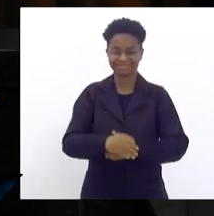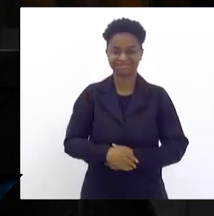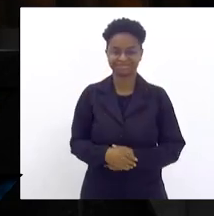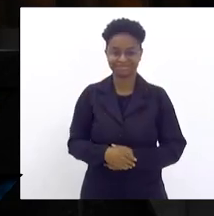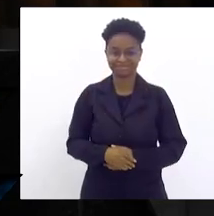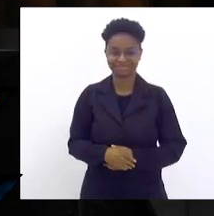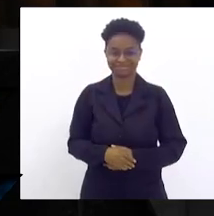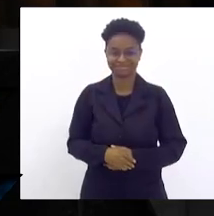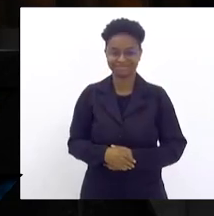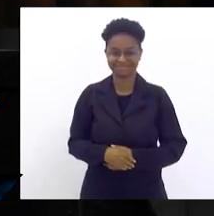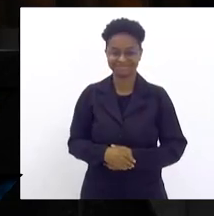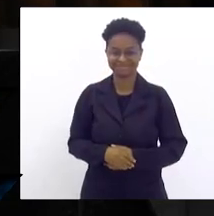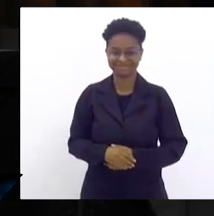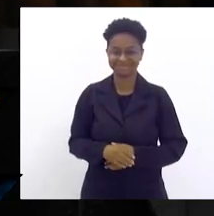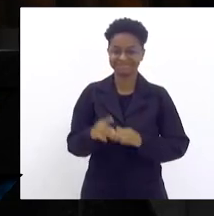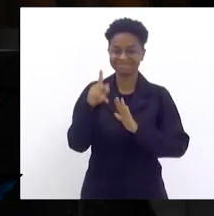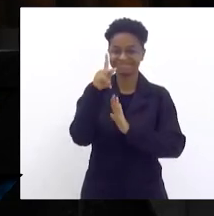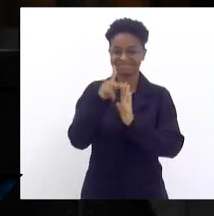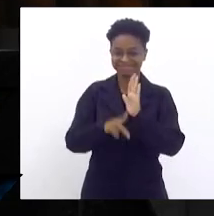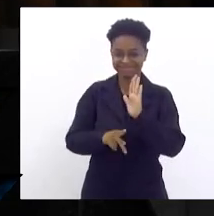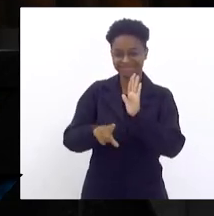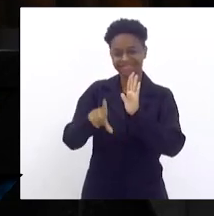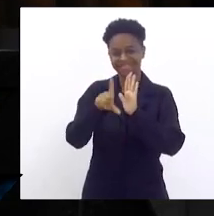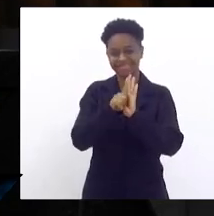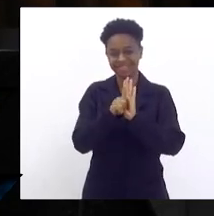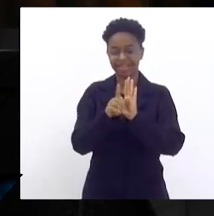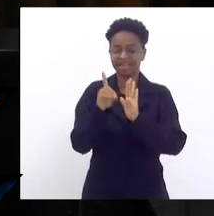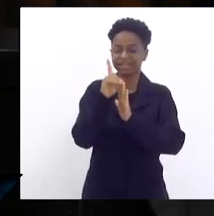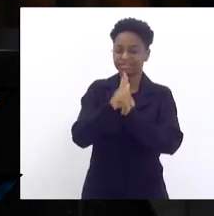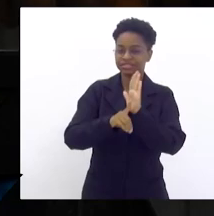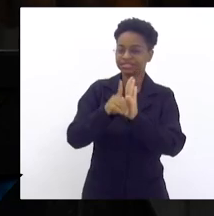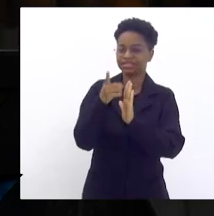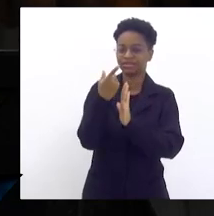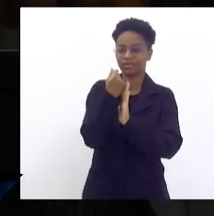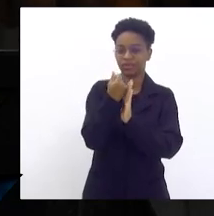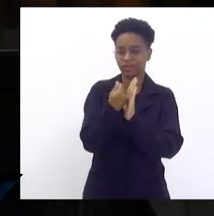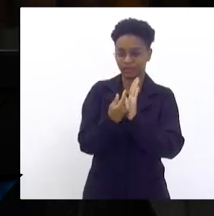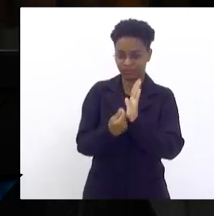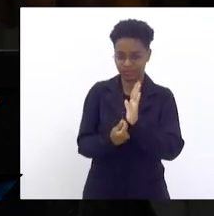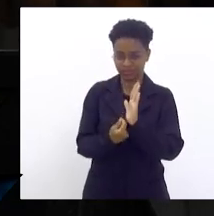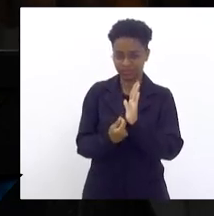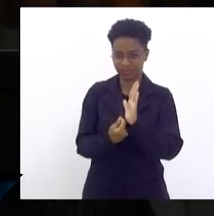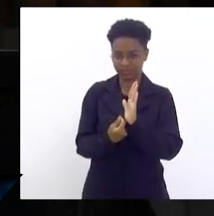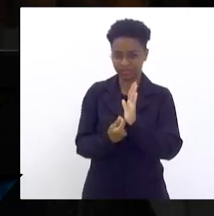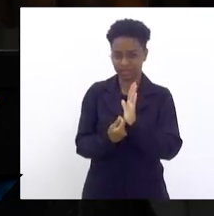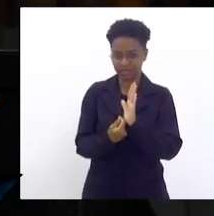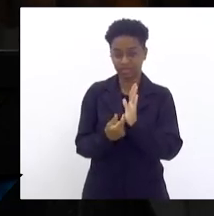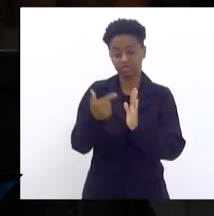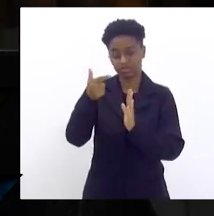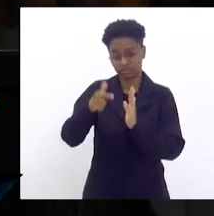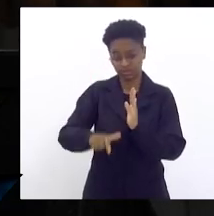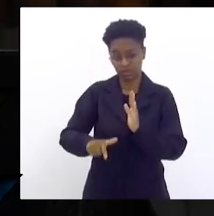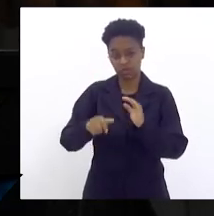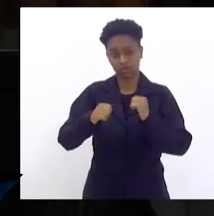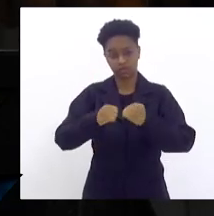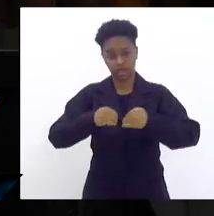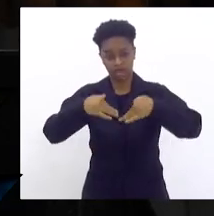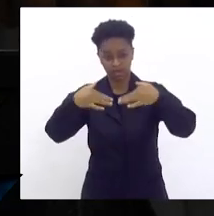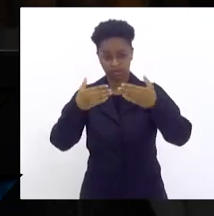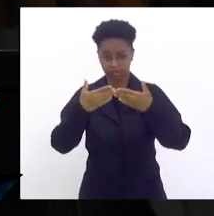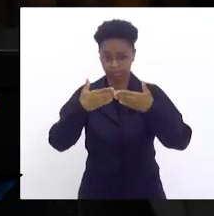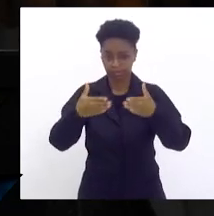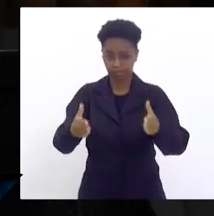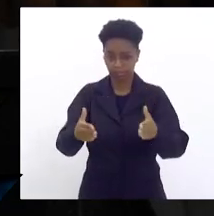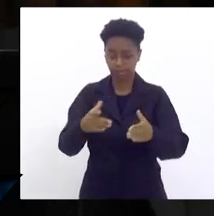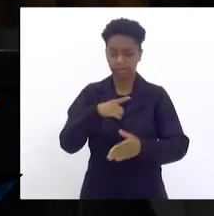do projeto de lei das diretrizes orçamentárias em audiência pública, presidida